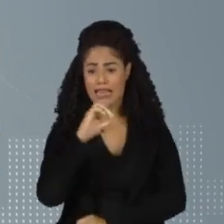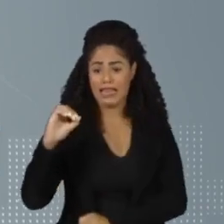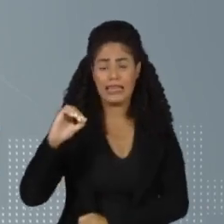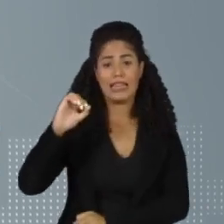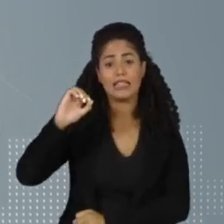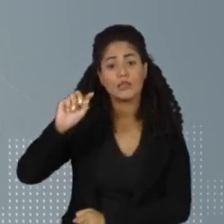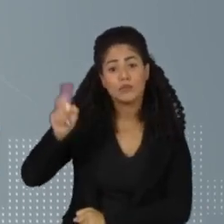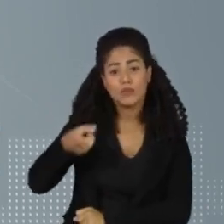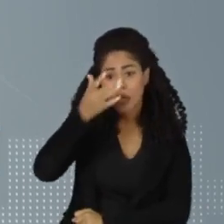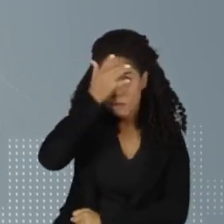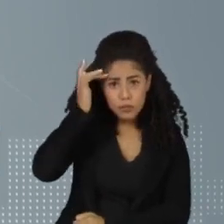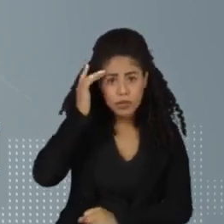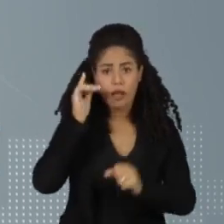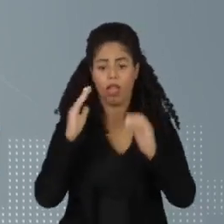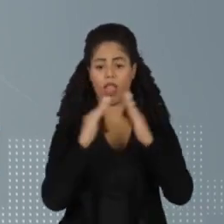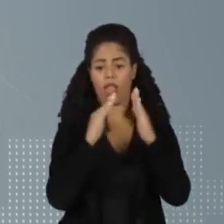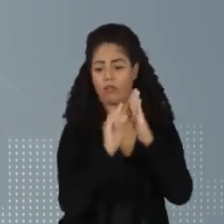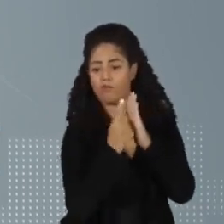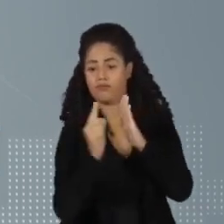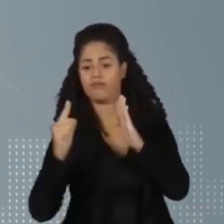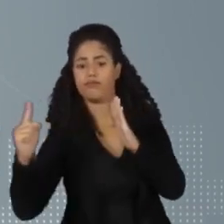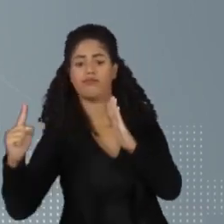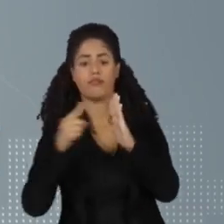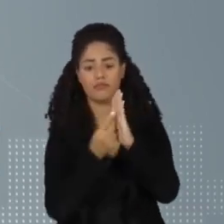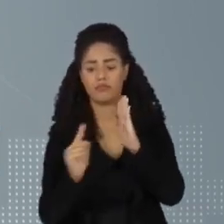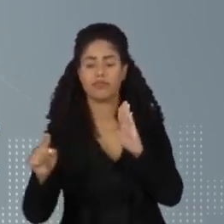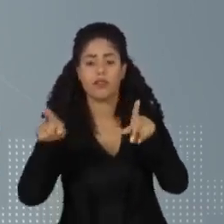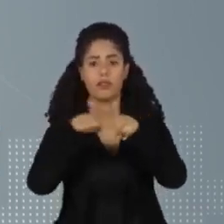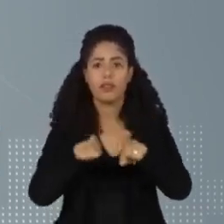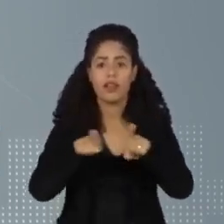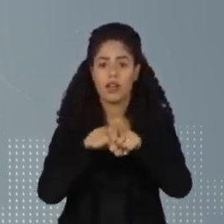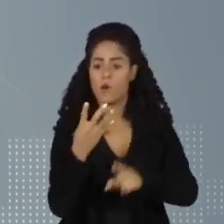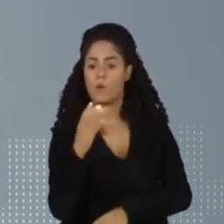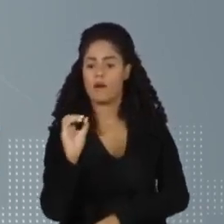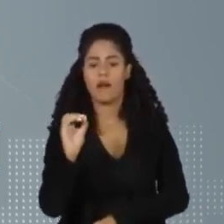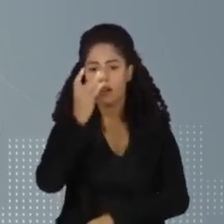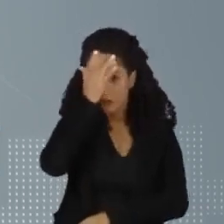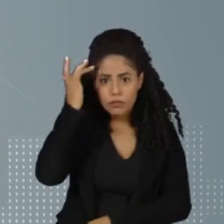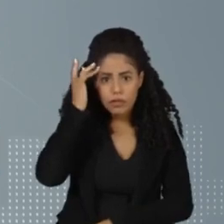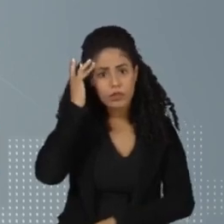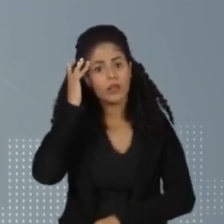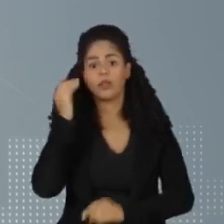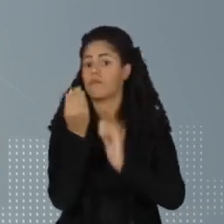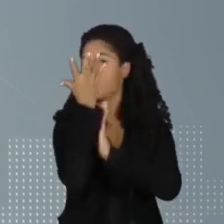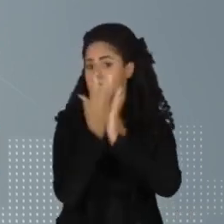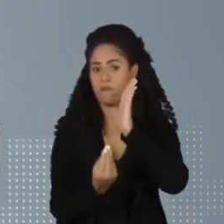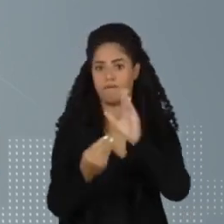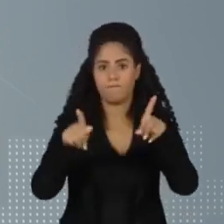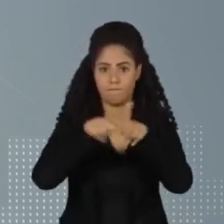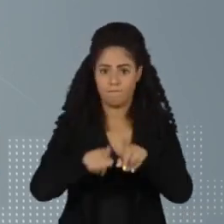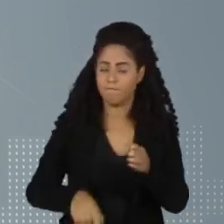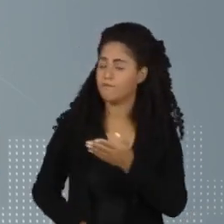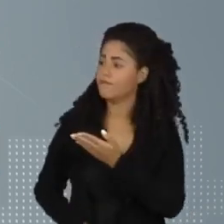pessoas tiveram que sair de casa e pelo menos 40 estão desaparecidas.